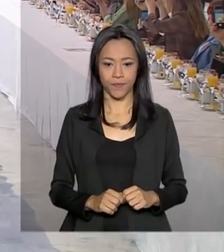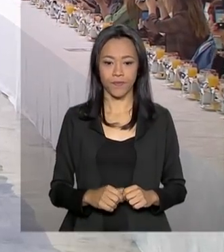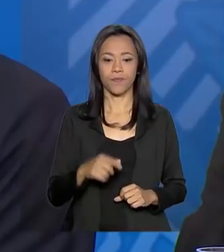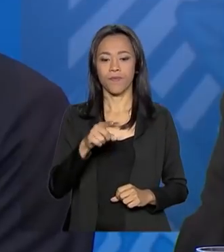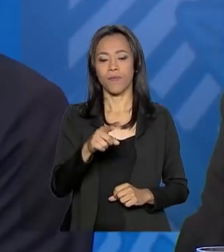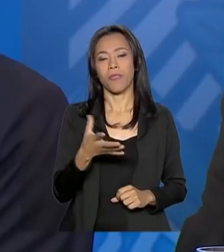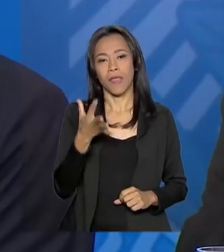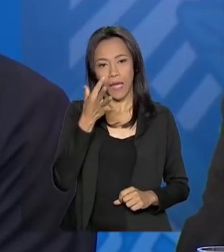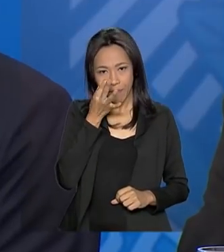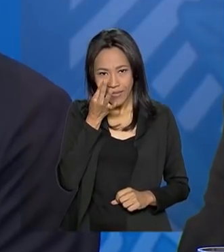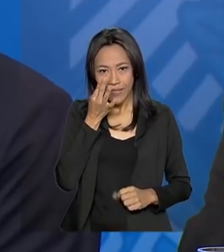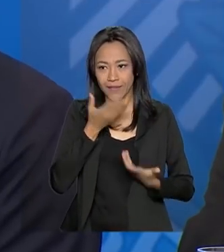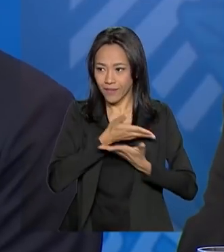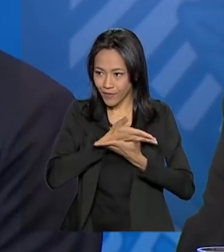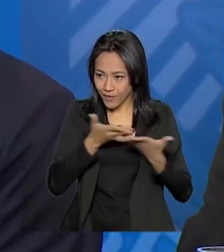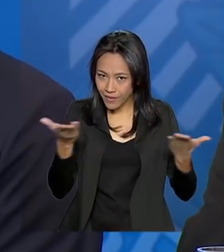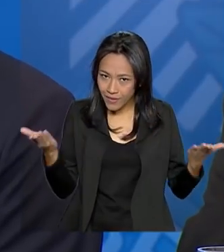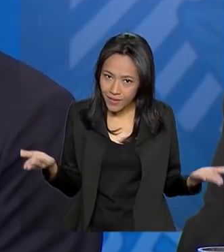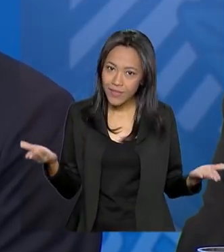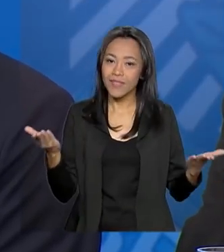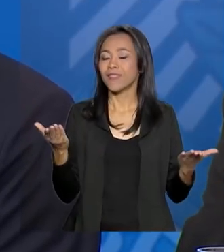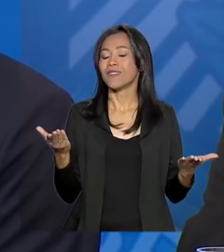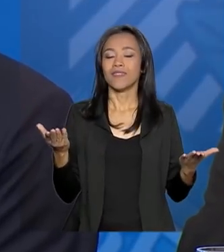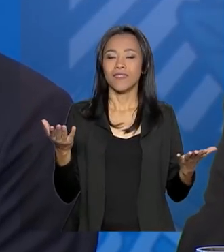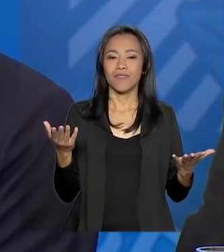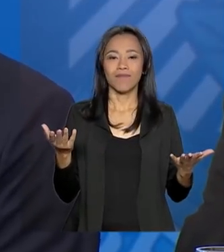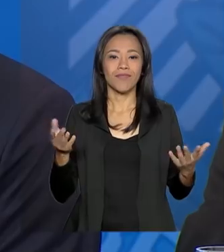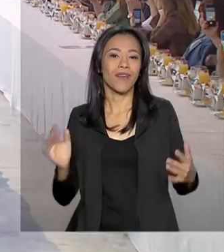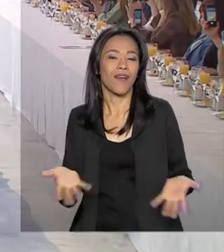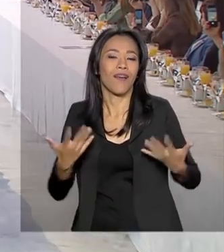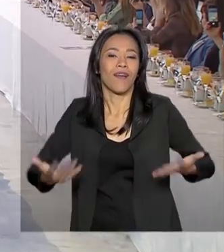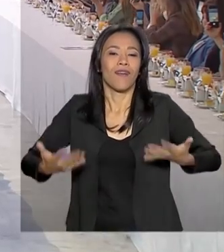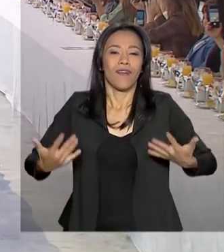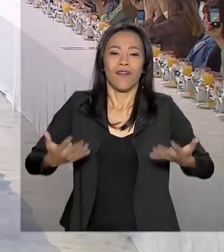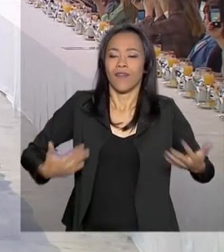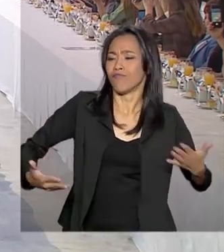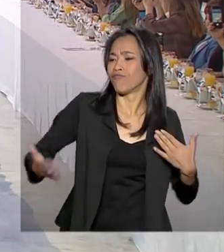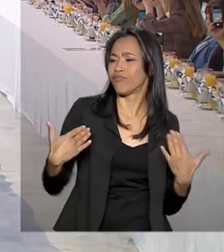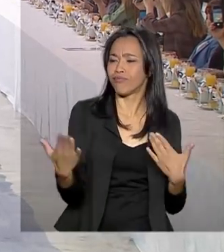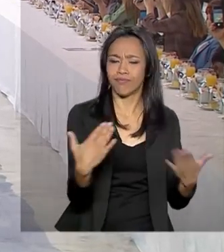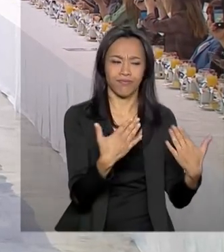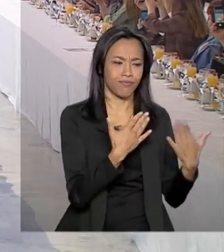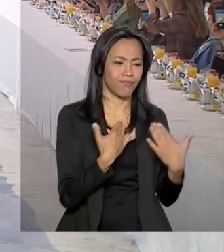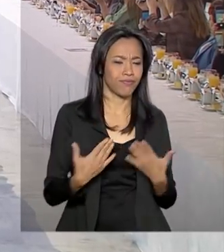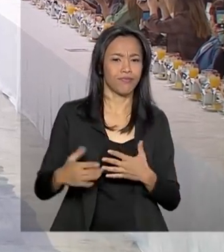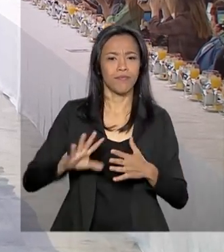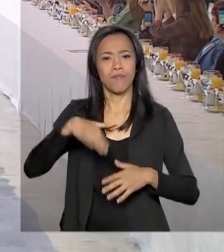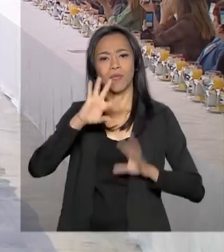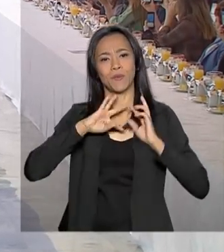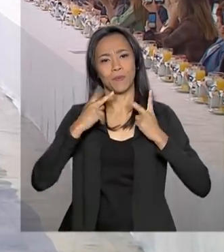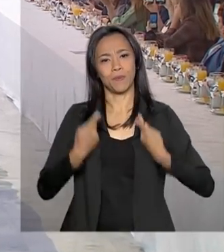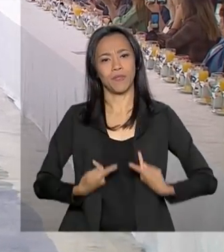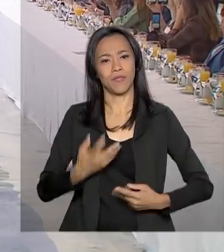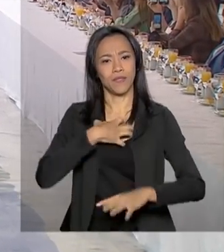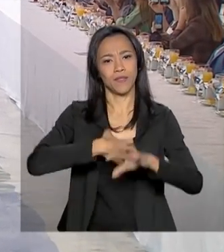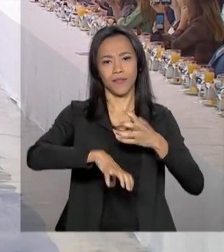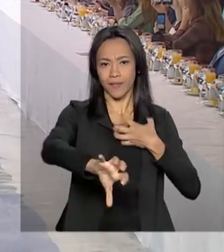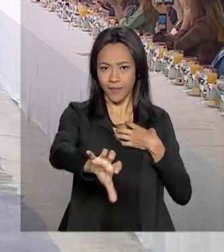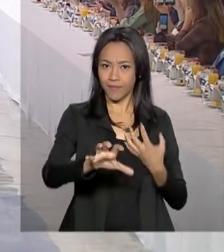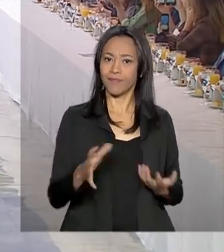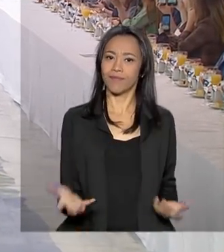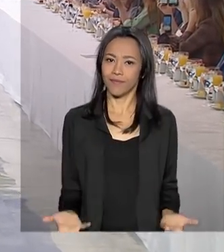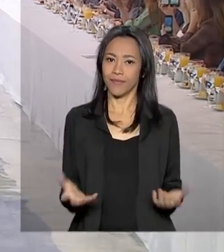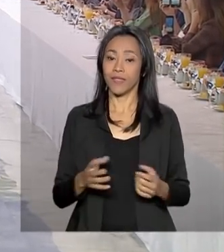de vocês quebra gelo, ela nos torna mais humanos e nos faz